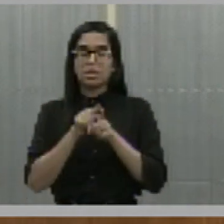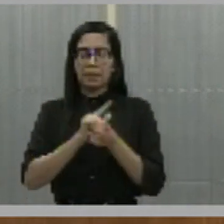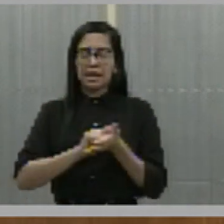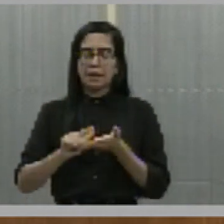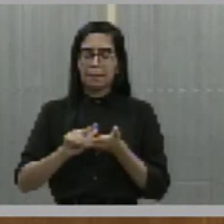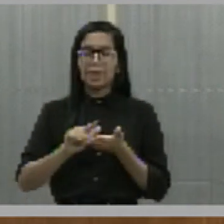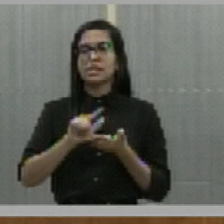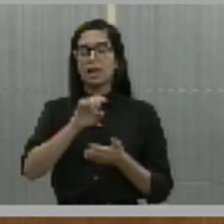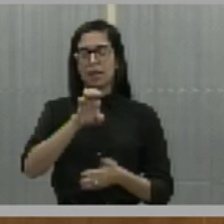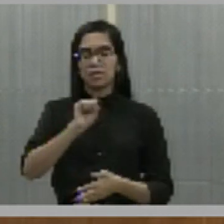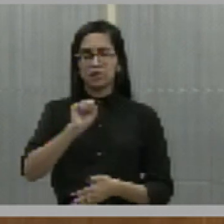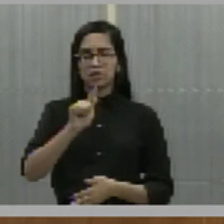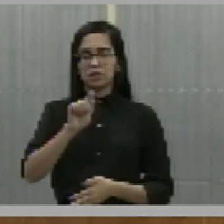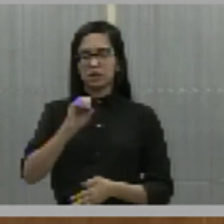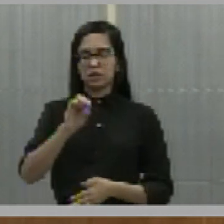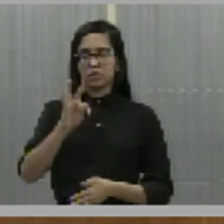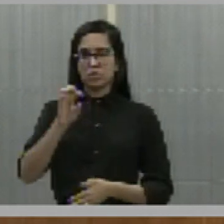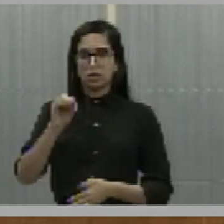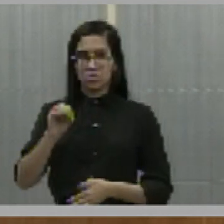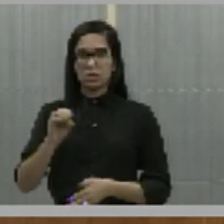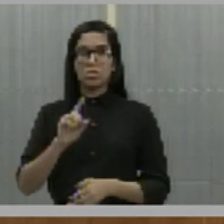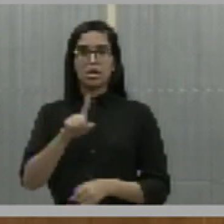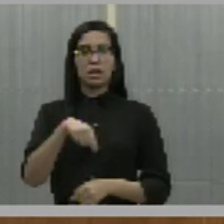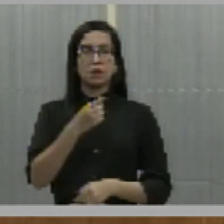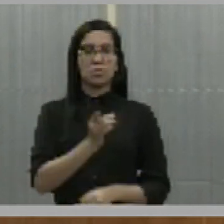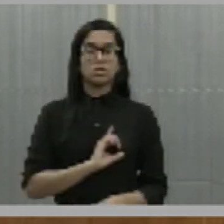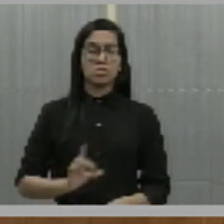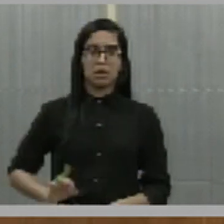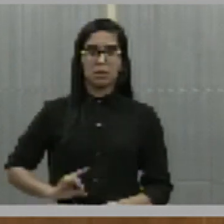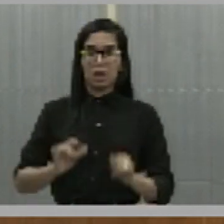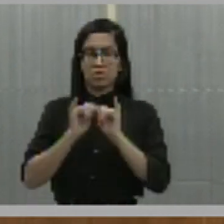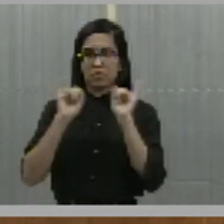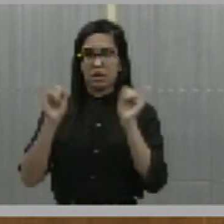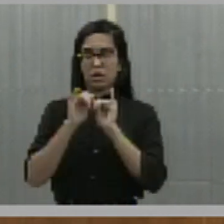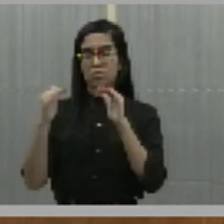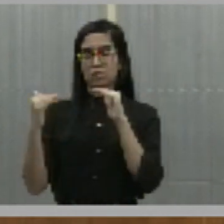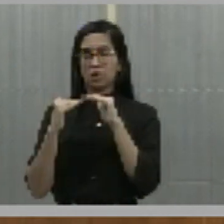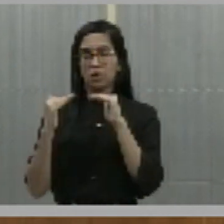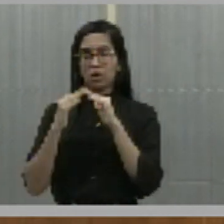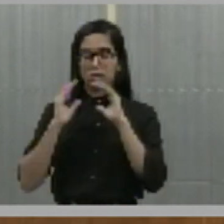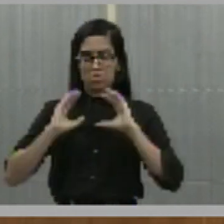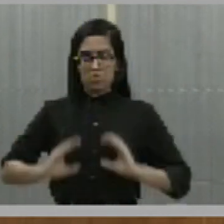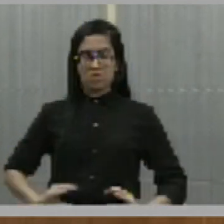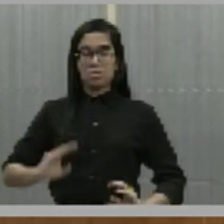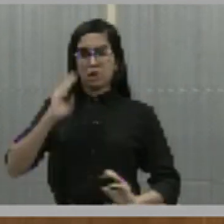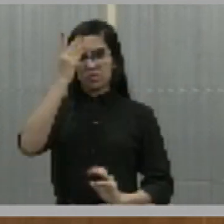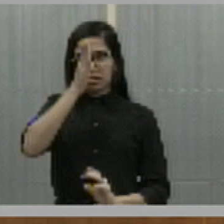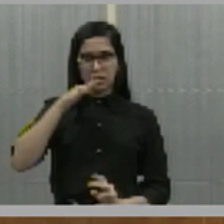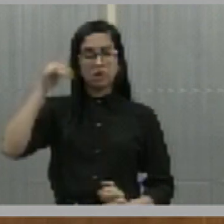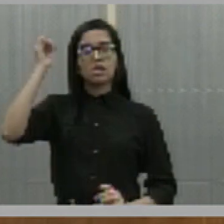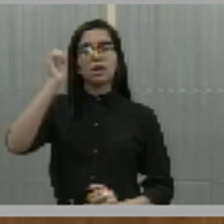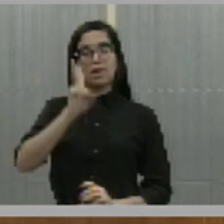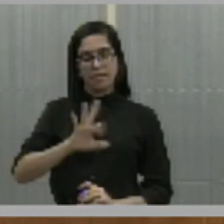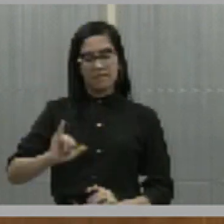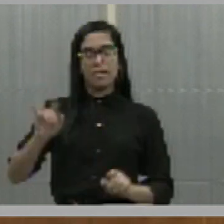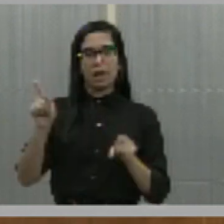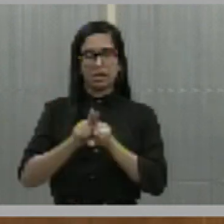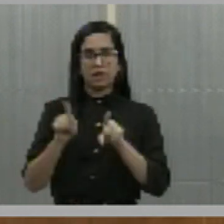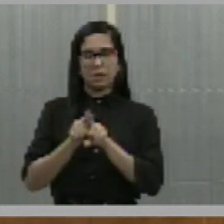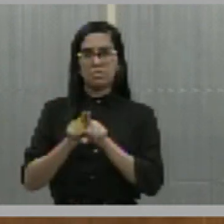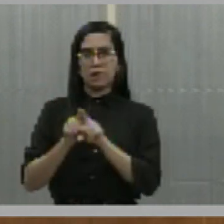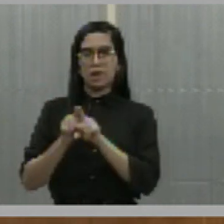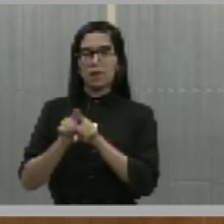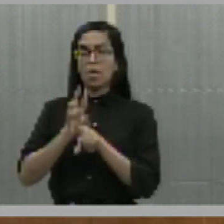deputado Evaldo Gomes, esclareceu que o governador do Estado tem agido de forma transparente e leal com a população presidente e vai agir de forma correta quanto aos problemas da